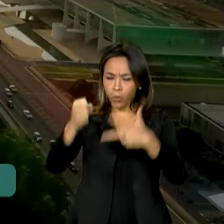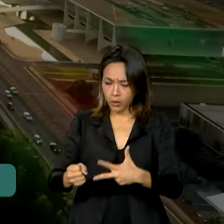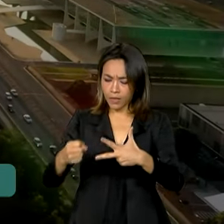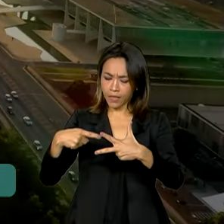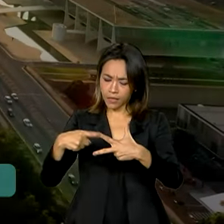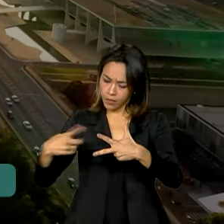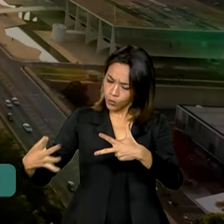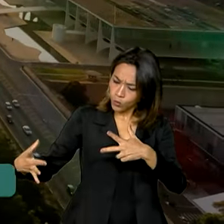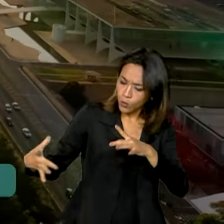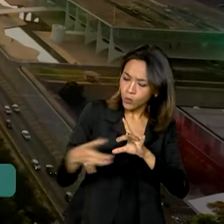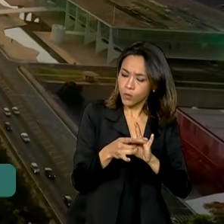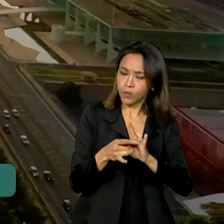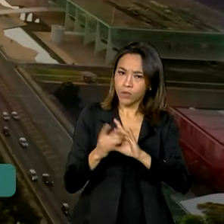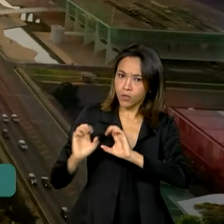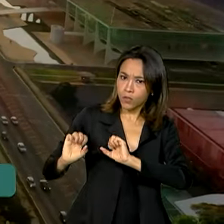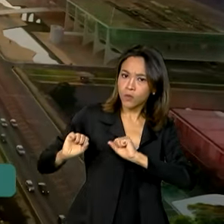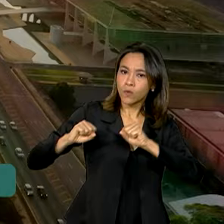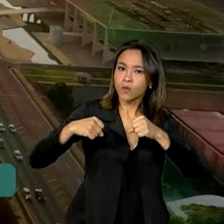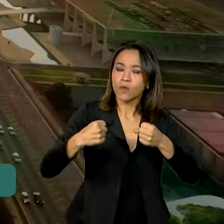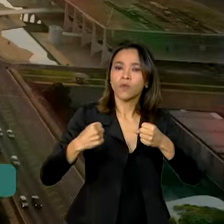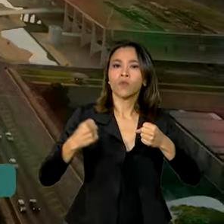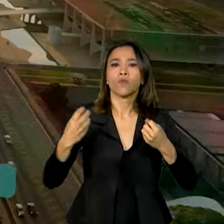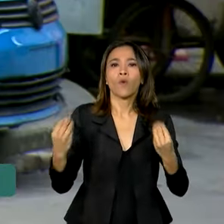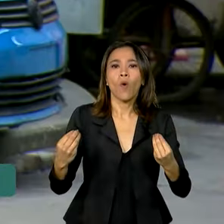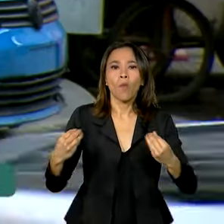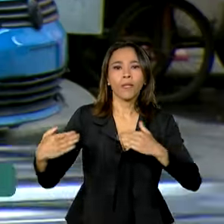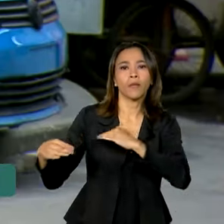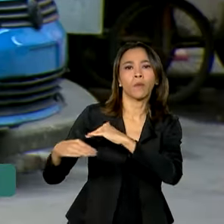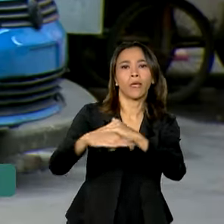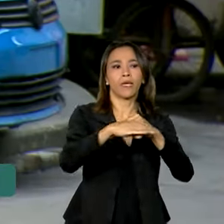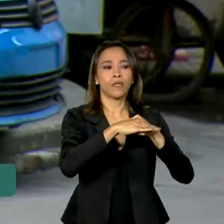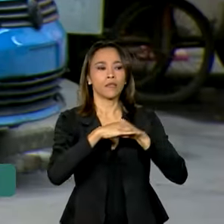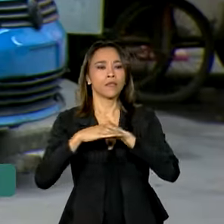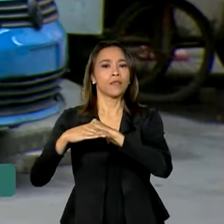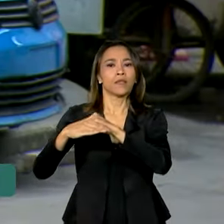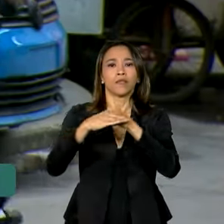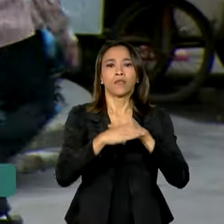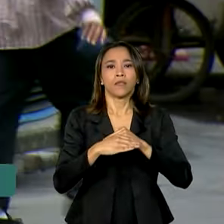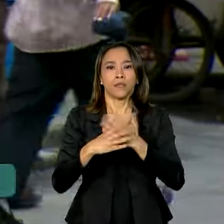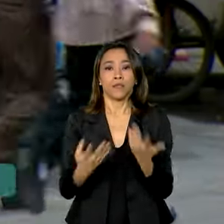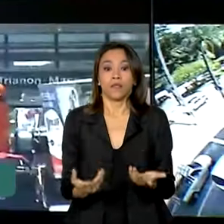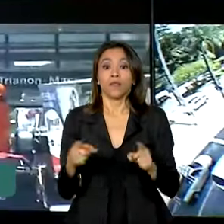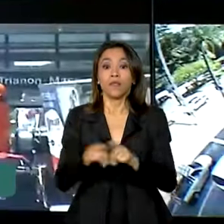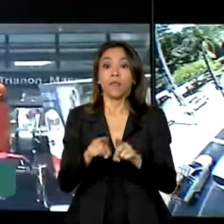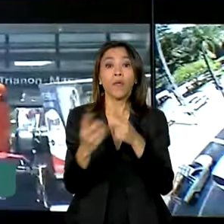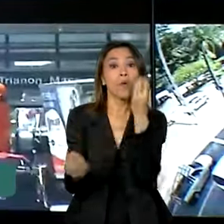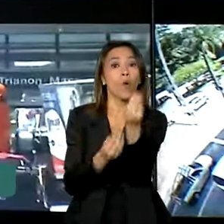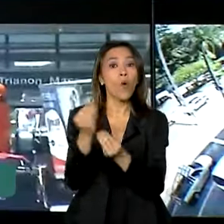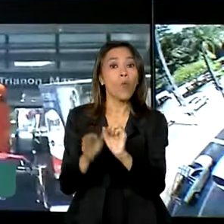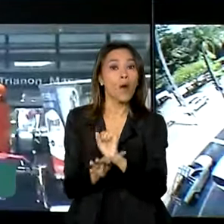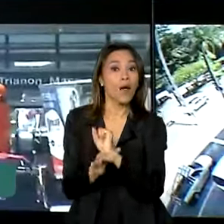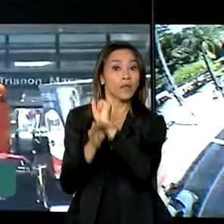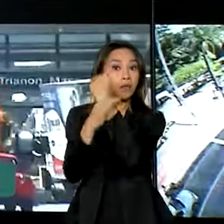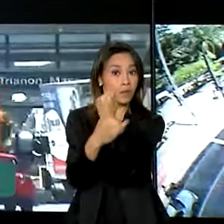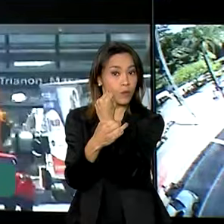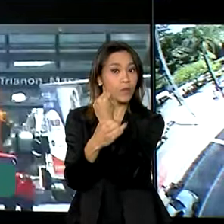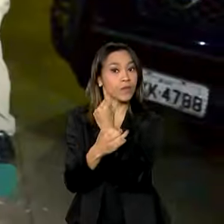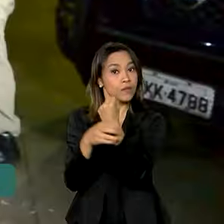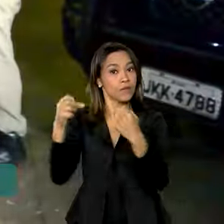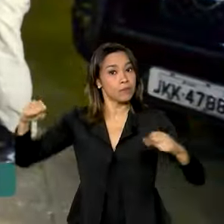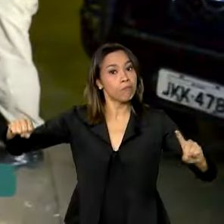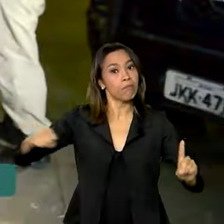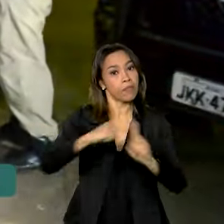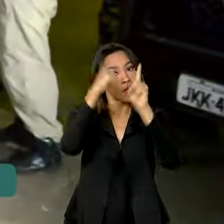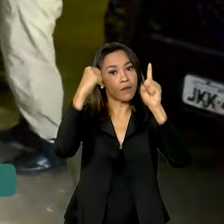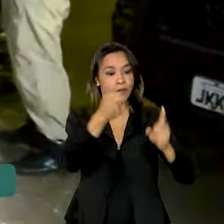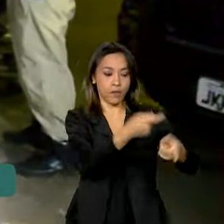esforços em busca de um equilíbrio institucional? De que forma a segurança pública impacta na economia